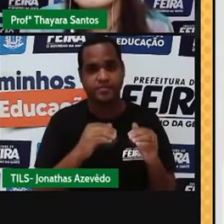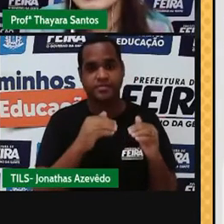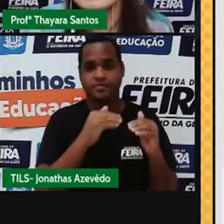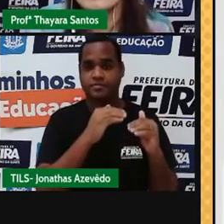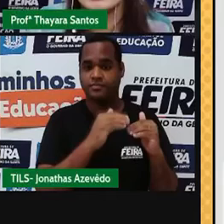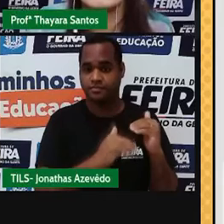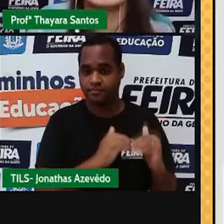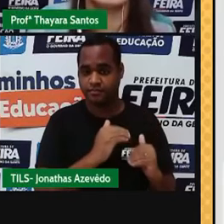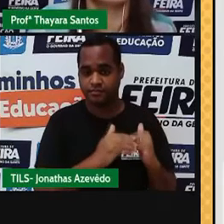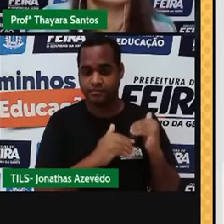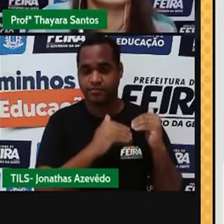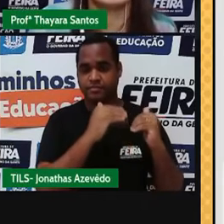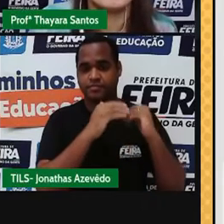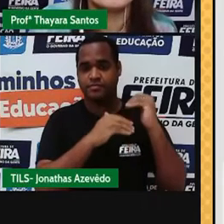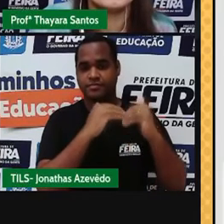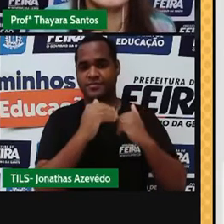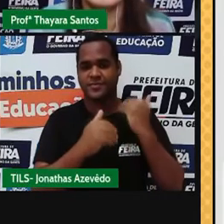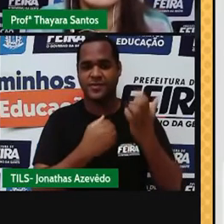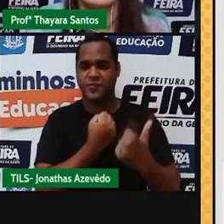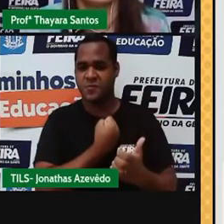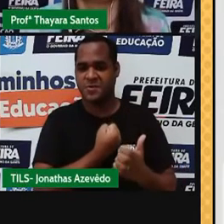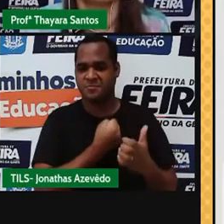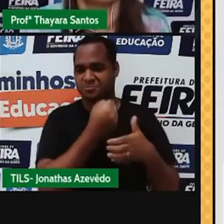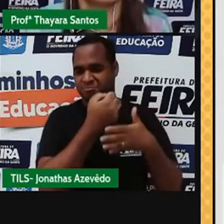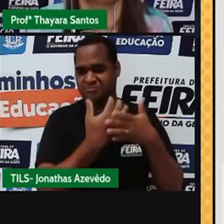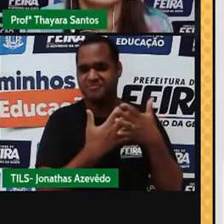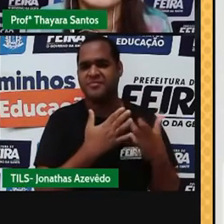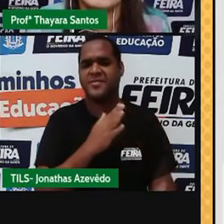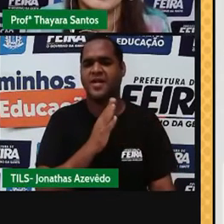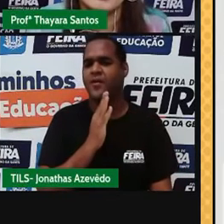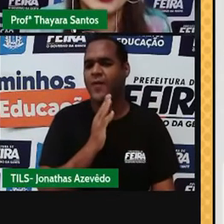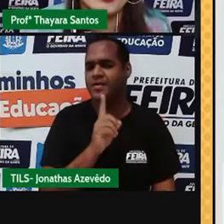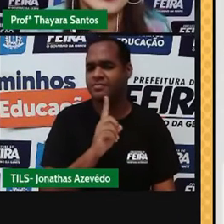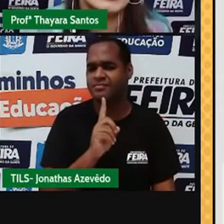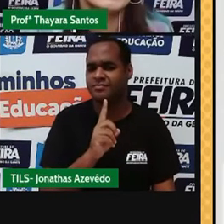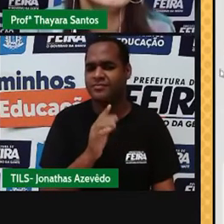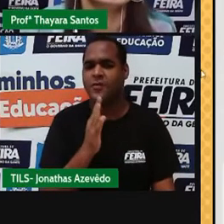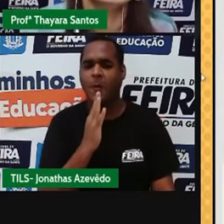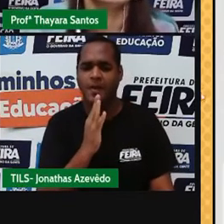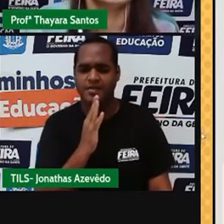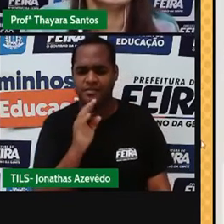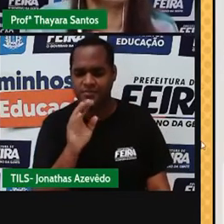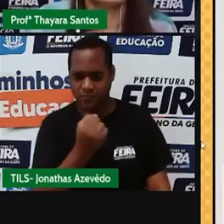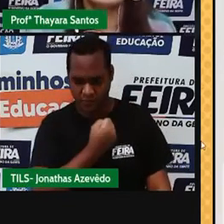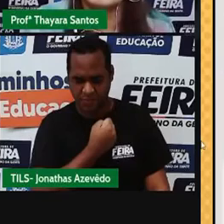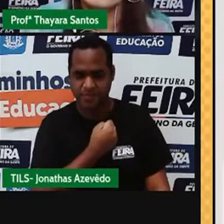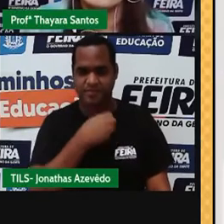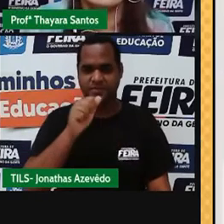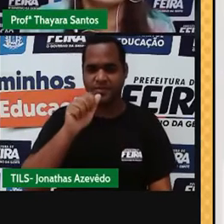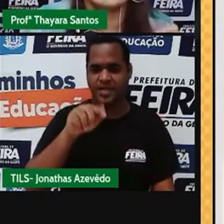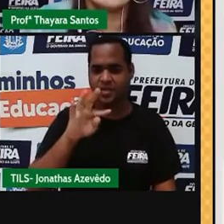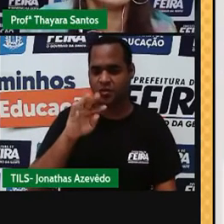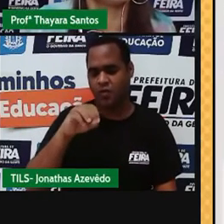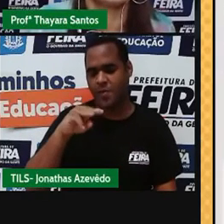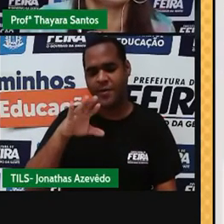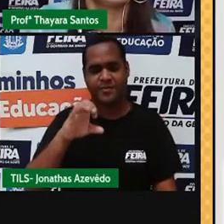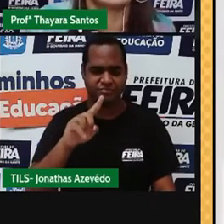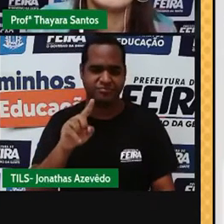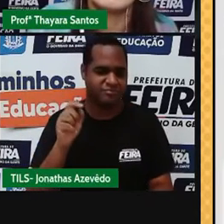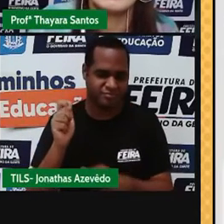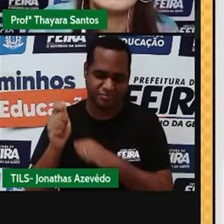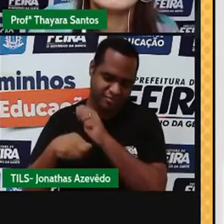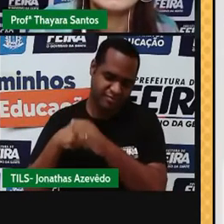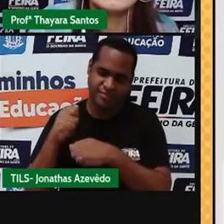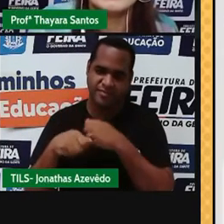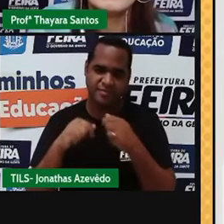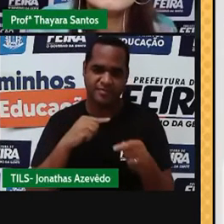crescente com relação ao número atômico. E como é que eu sei qual é o número atômico? Esse número atômico, geralmente ele vai